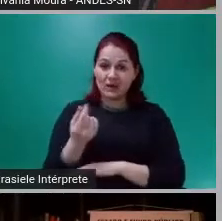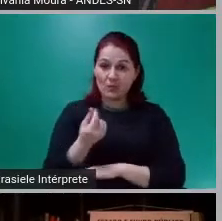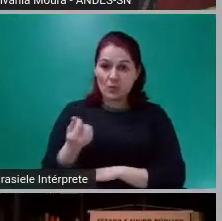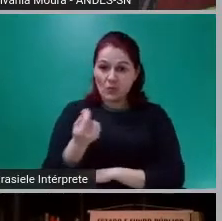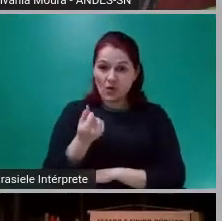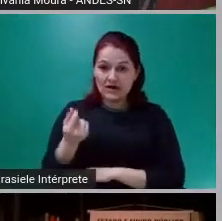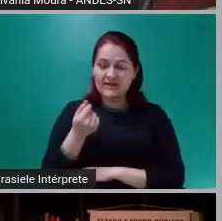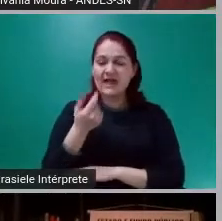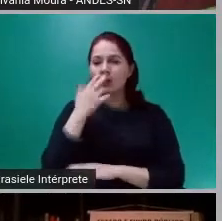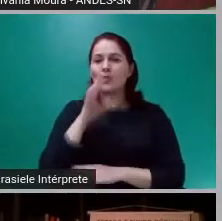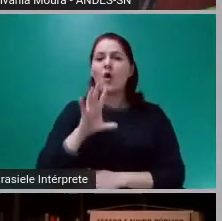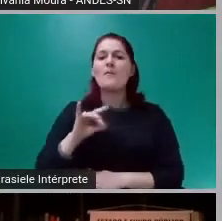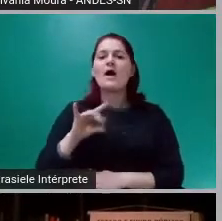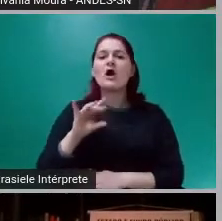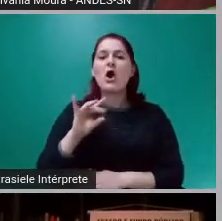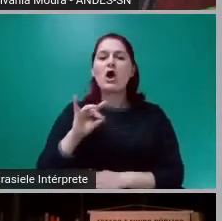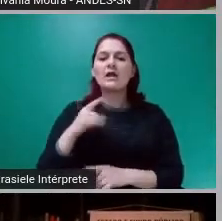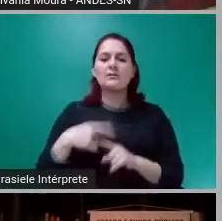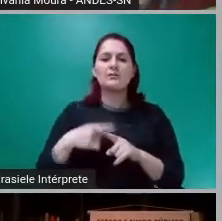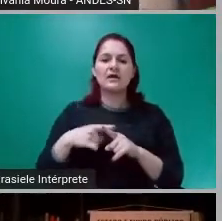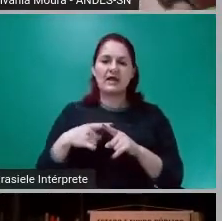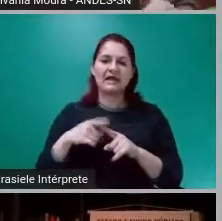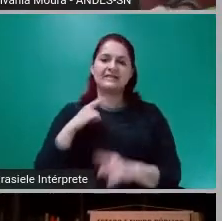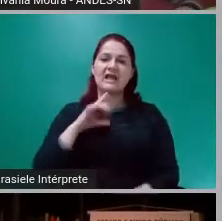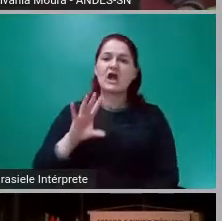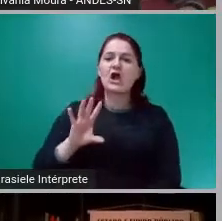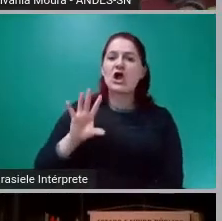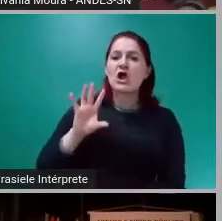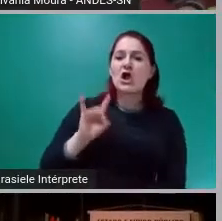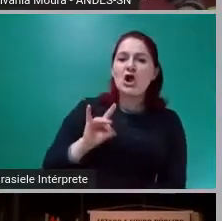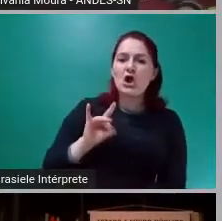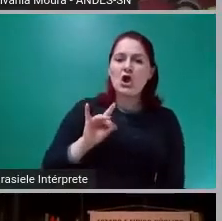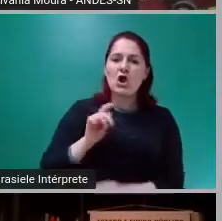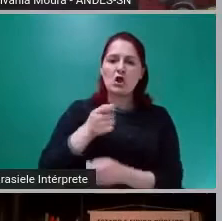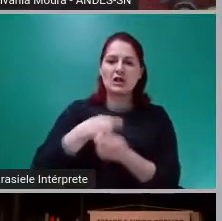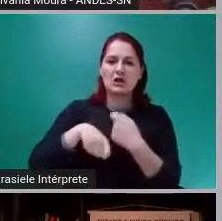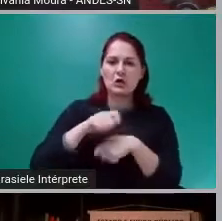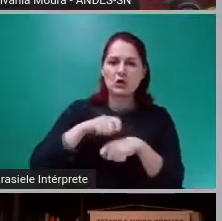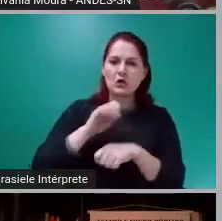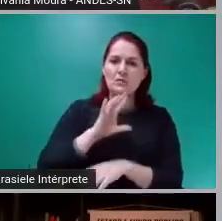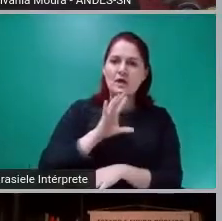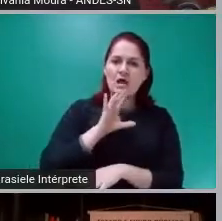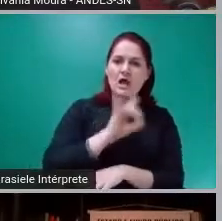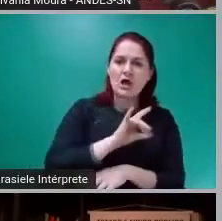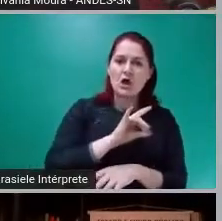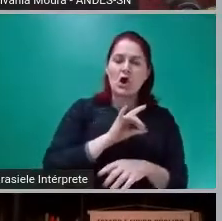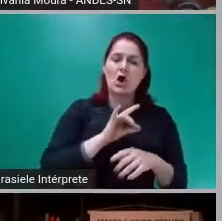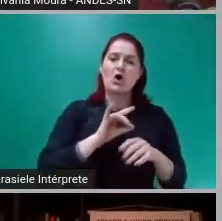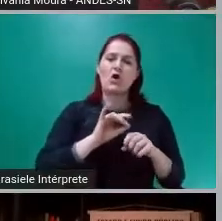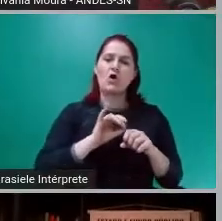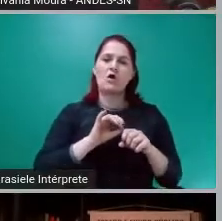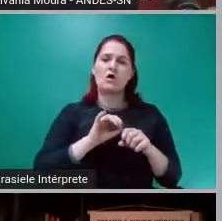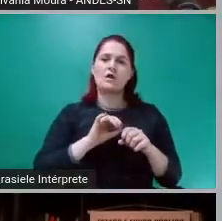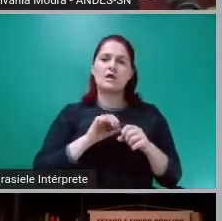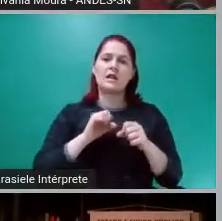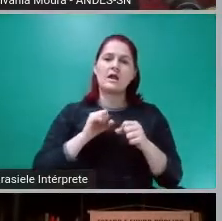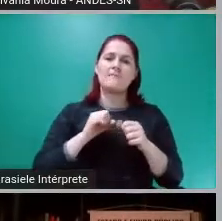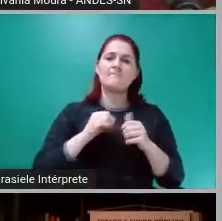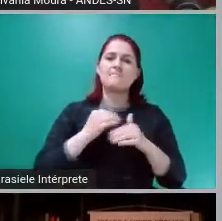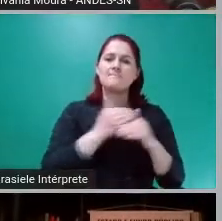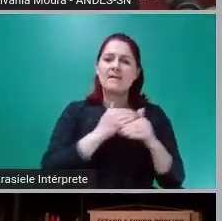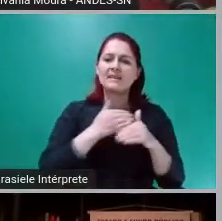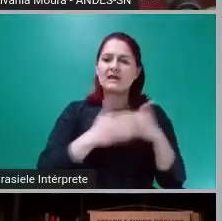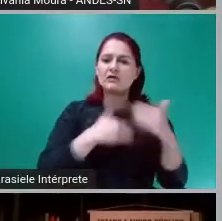que junta a economia, junta o padrão de desenvolvimento das forças produtivas,